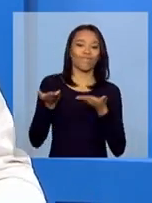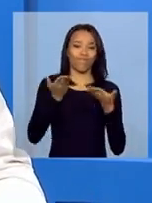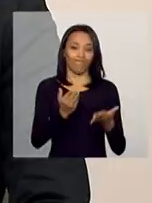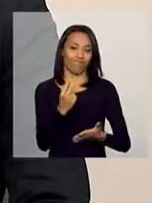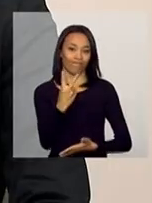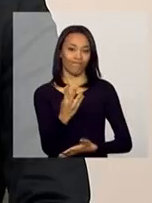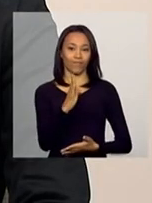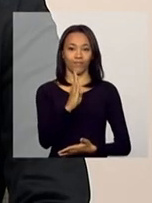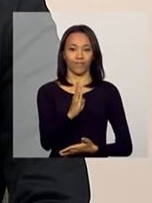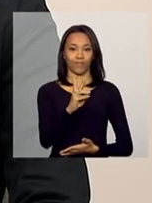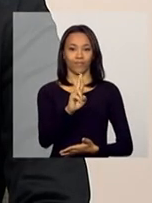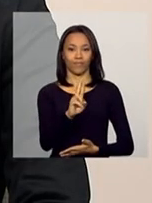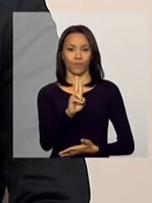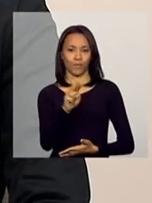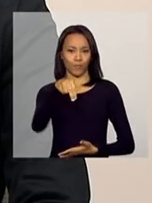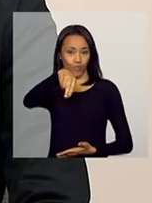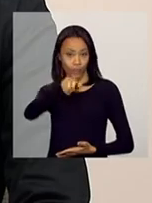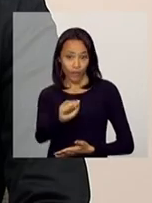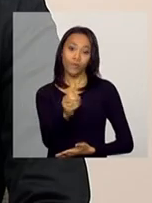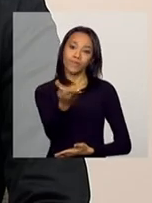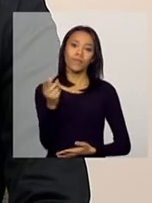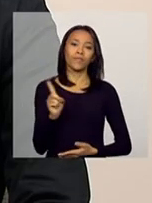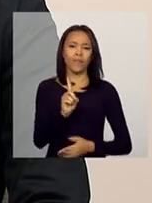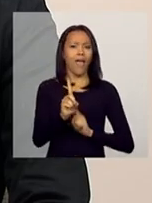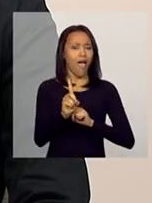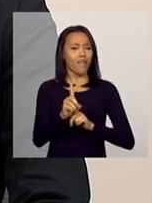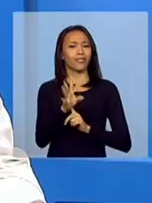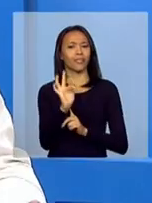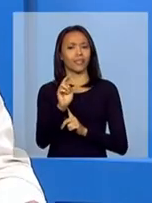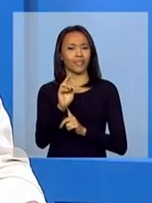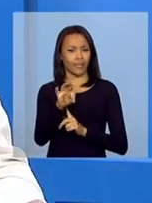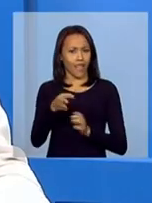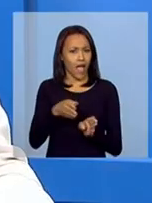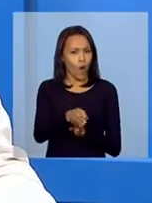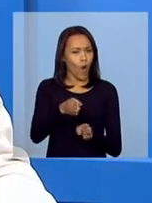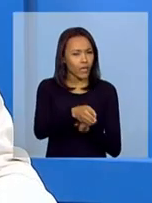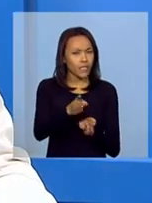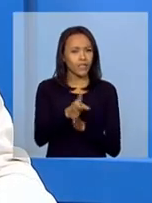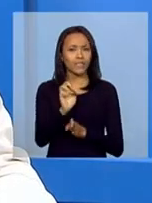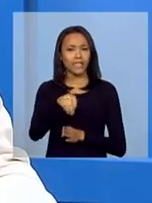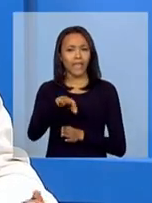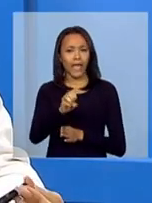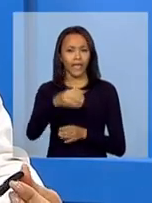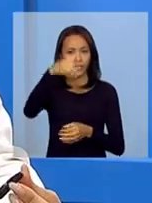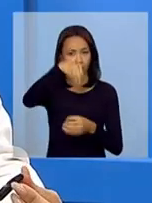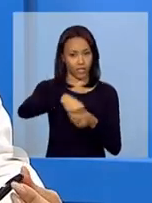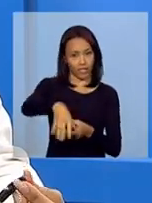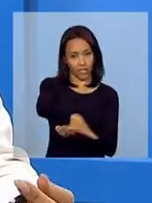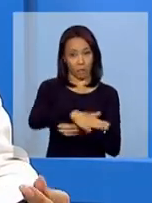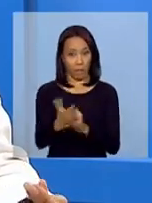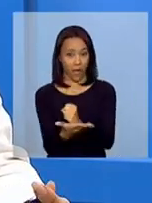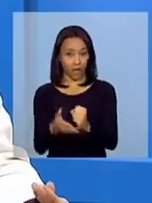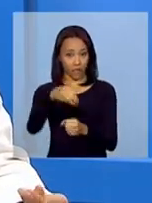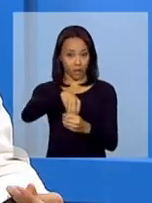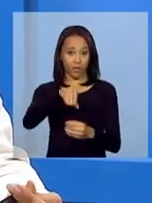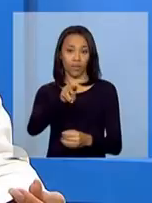Bruna Dávila de Araújo Andrade, assessora técnica do Departamento de Proteção Social Básica do MDS e Juliana